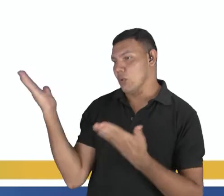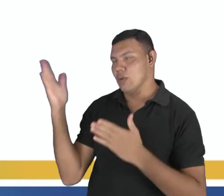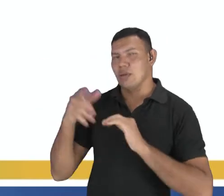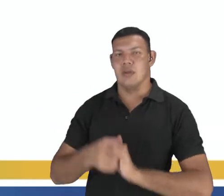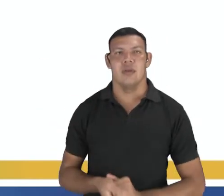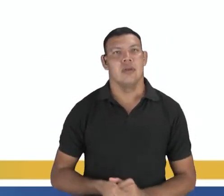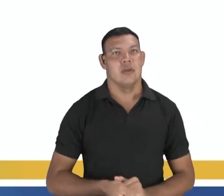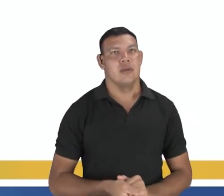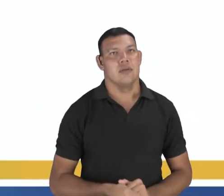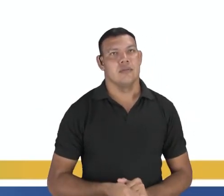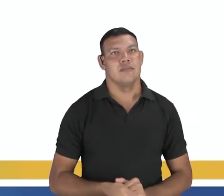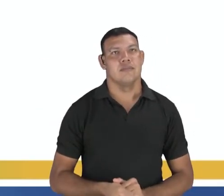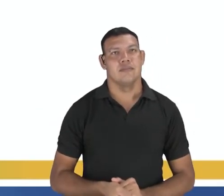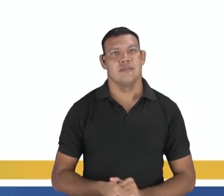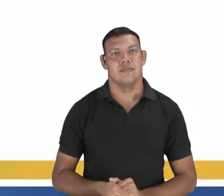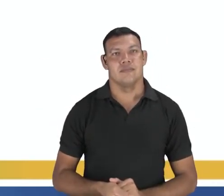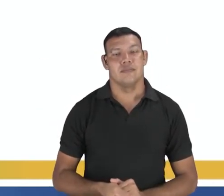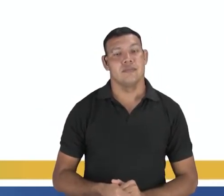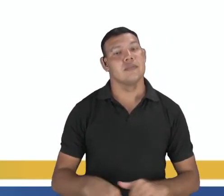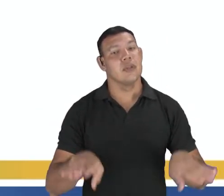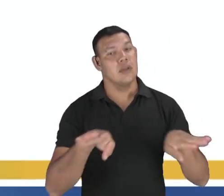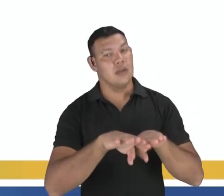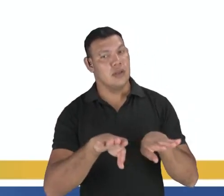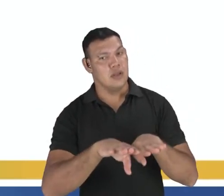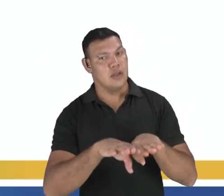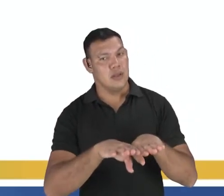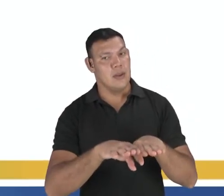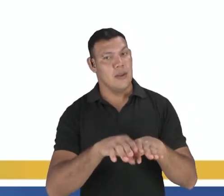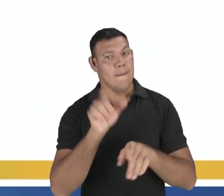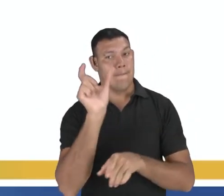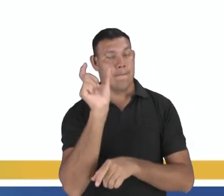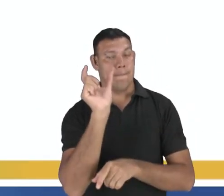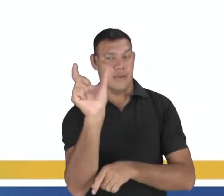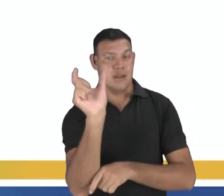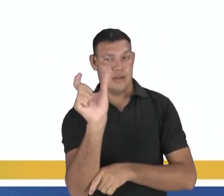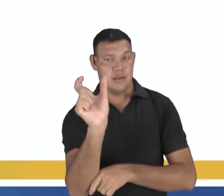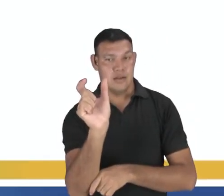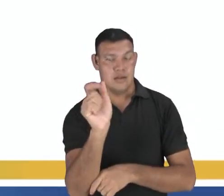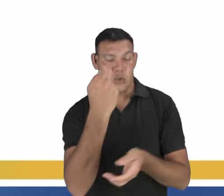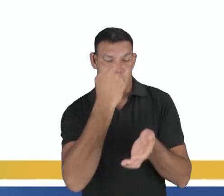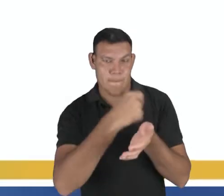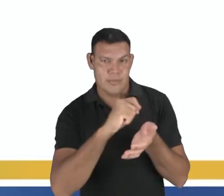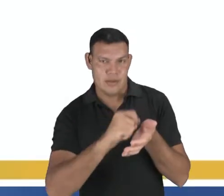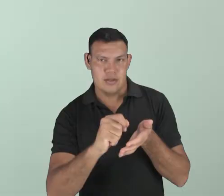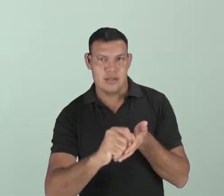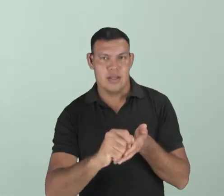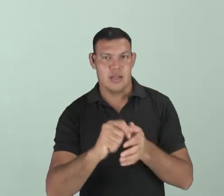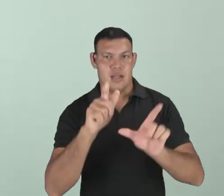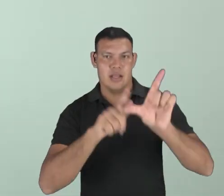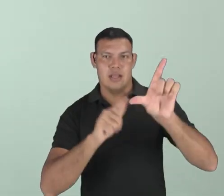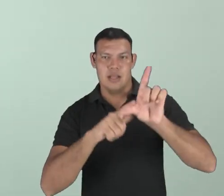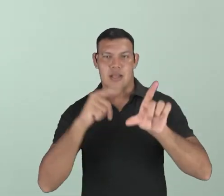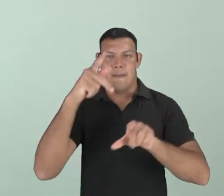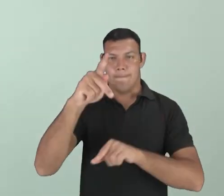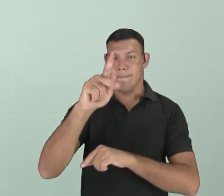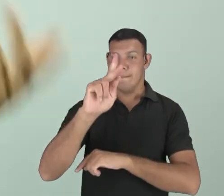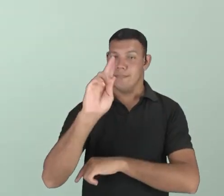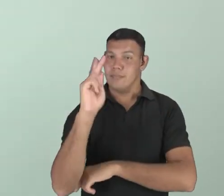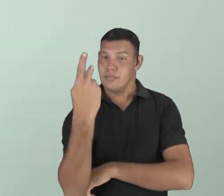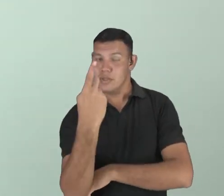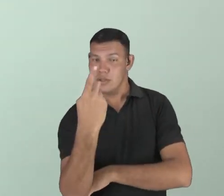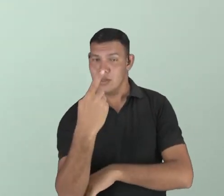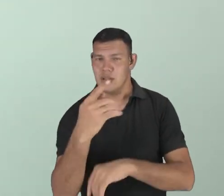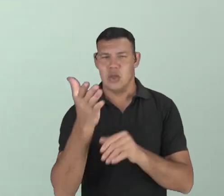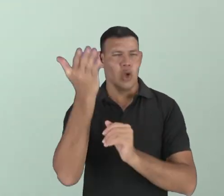palavras que eram escritas com PH, como farmácia. Substituindo o F. Hoje já é escrito com F,